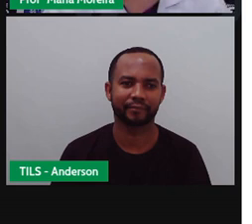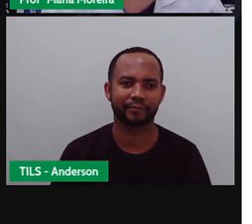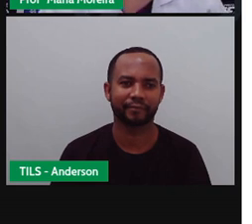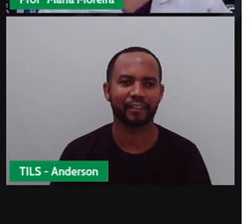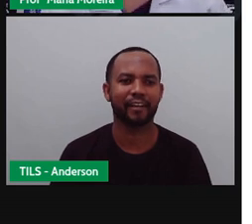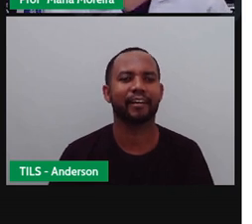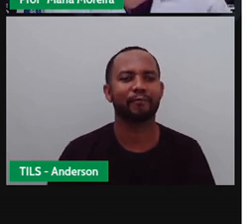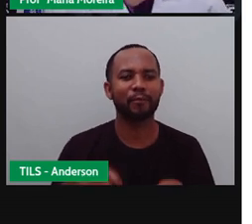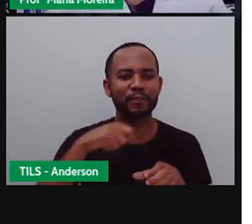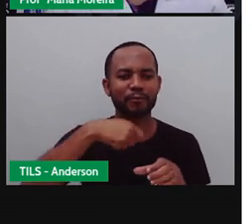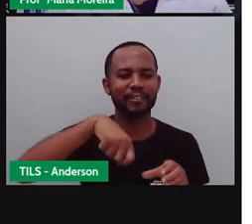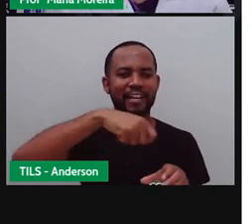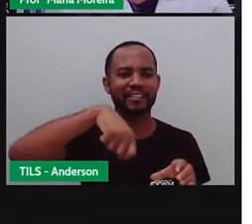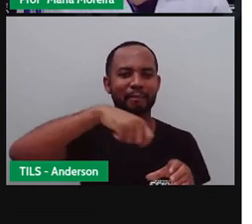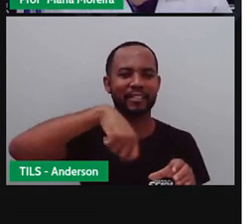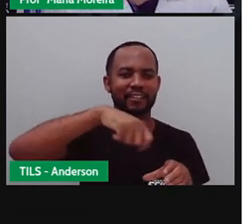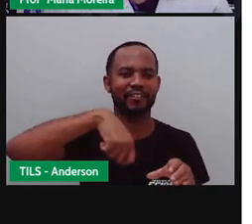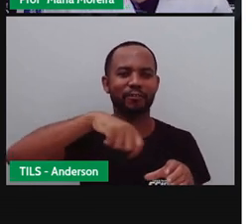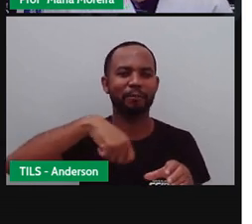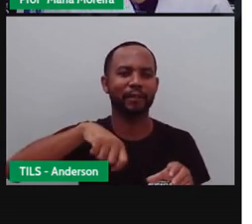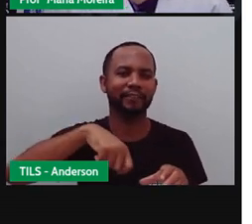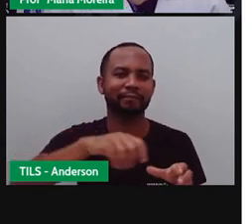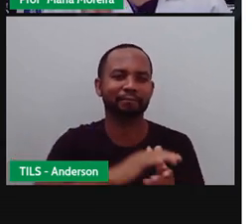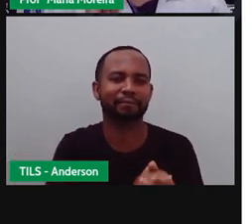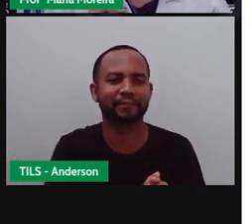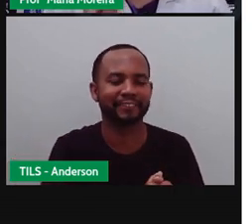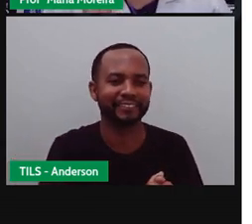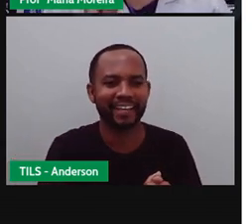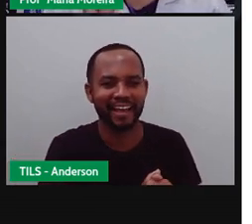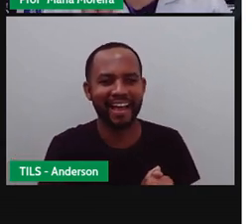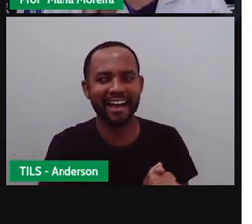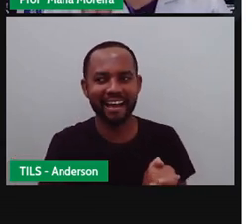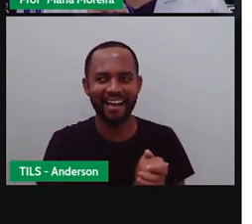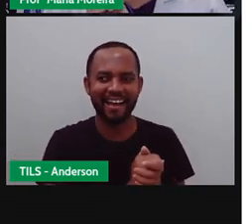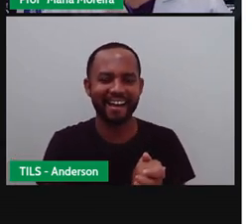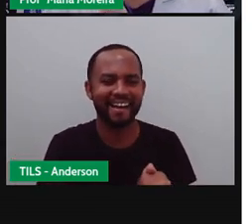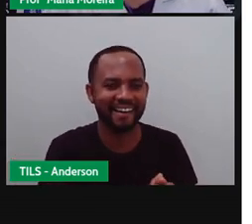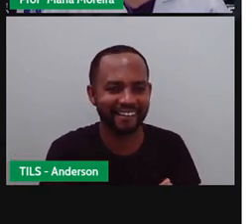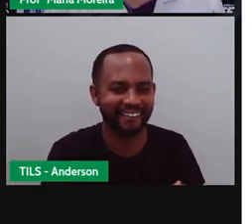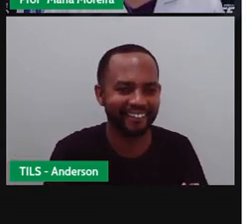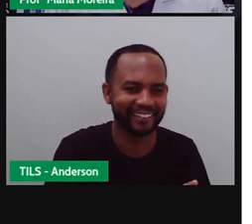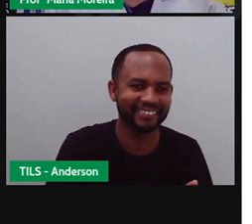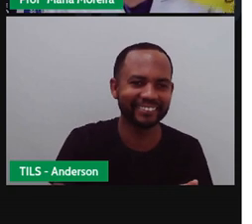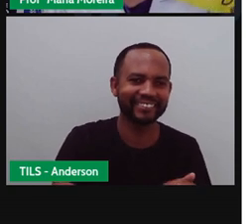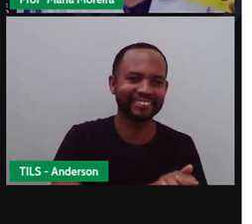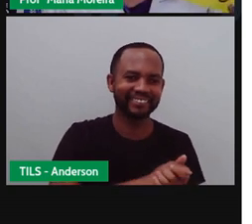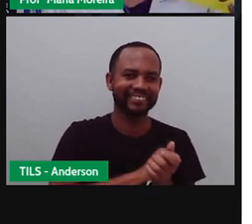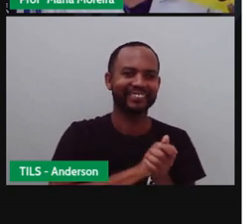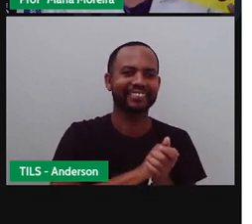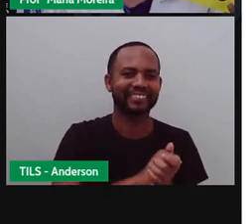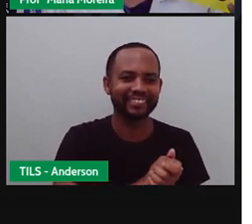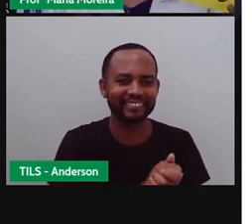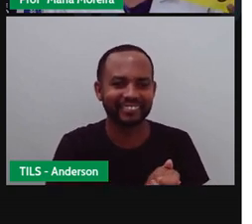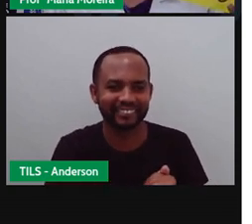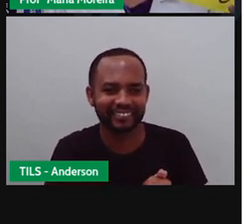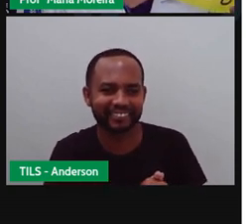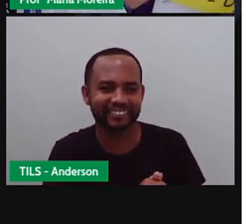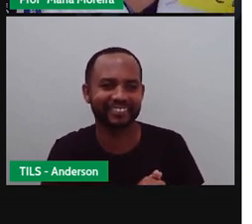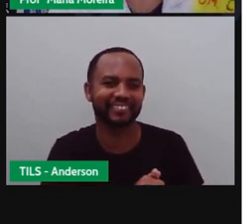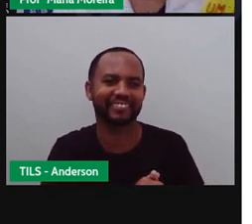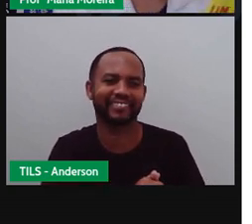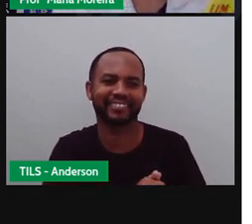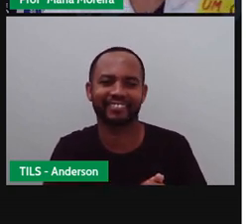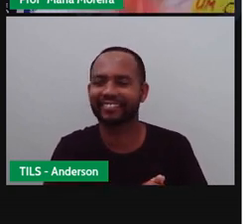preferir. Olha só o que tem... Gente, ele tá querendo cozinhar essa massa de sopa desde a primeira vez que a usou esse abaco.